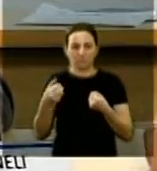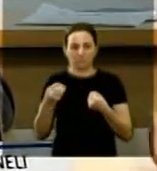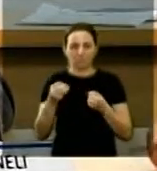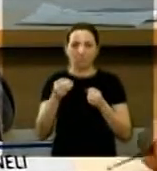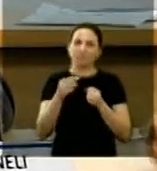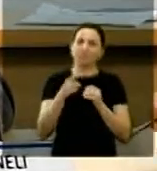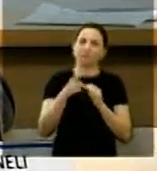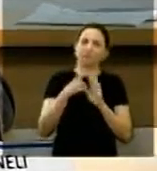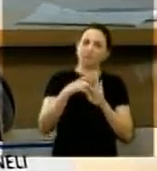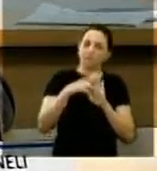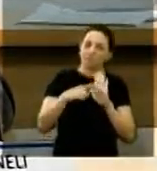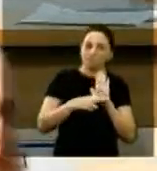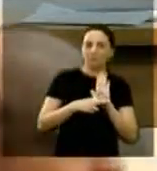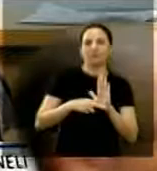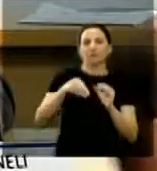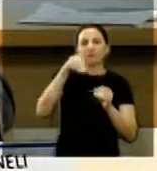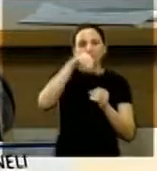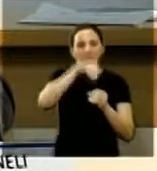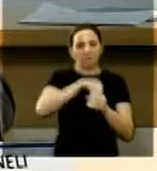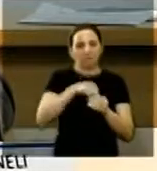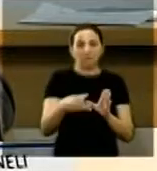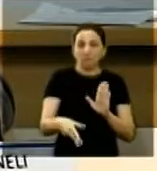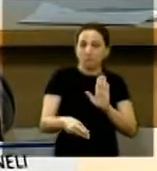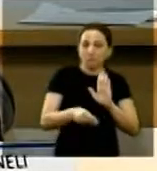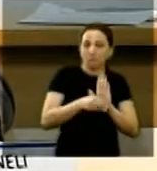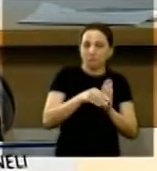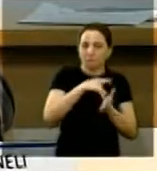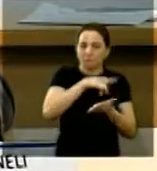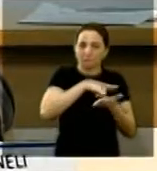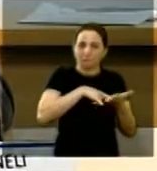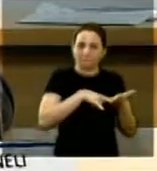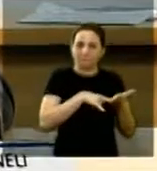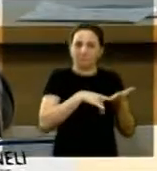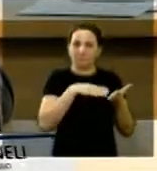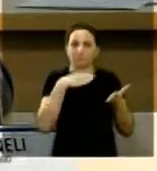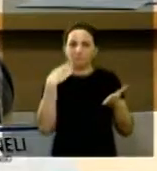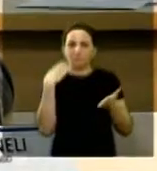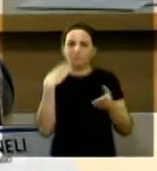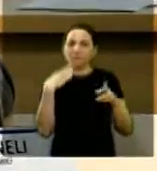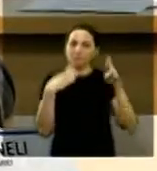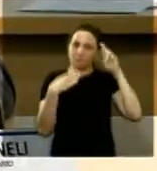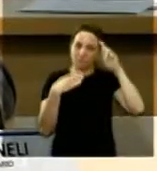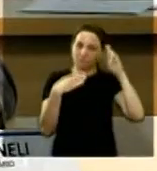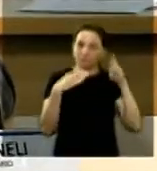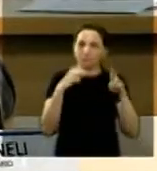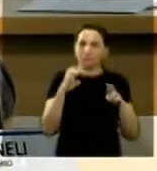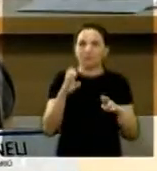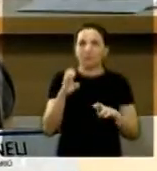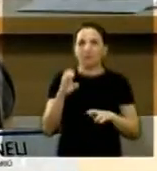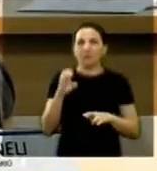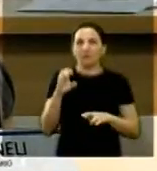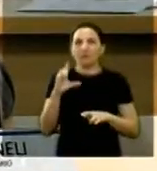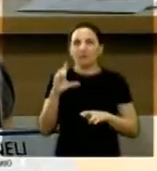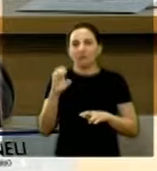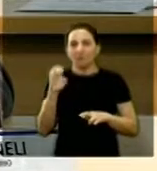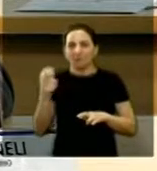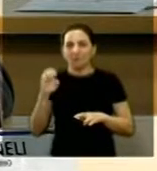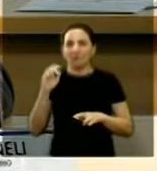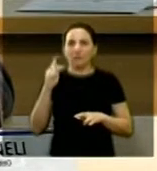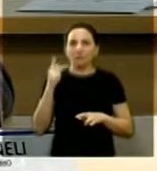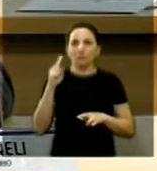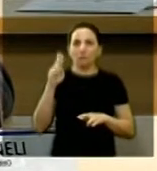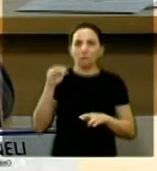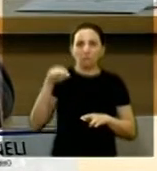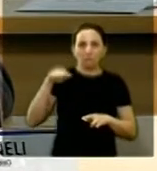Regimento Interno, seja inserido em ata voto de pesar pelo falecimento do senhor Li Hung Ping, aos 74